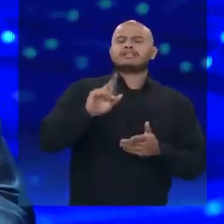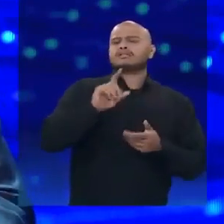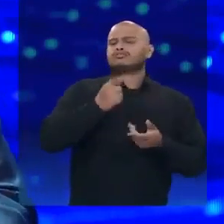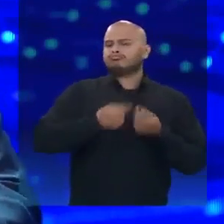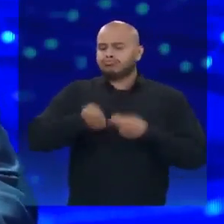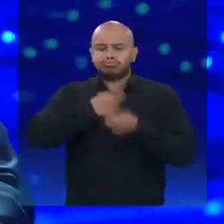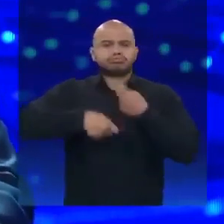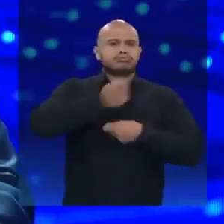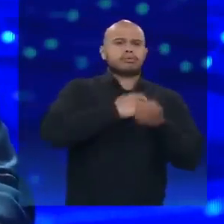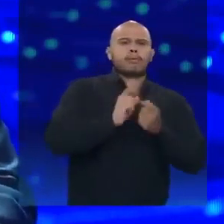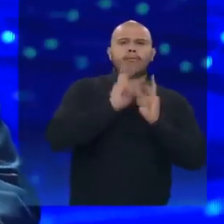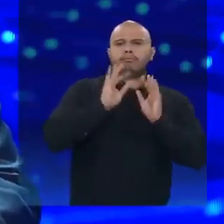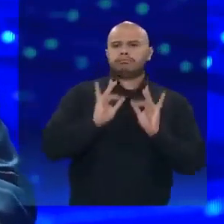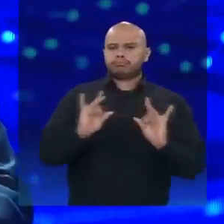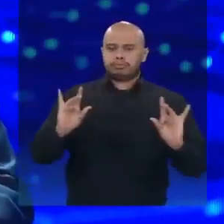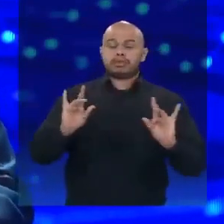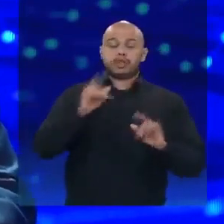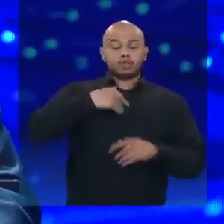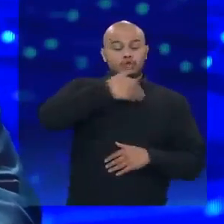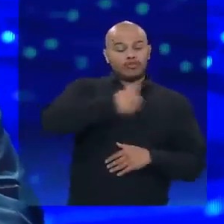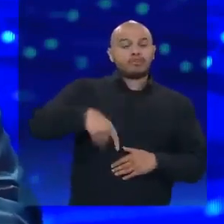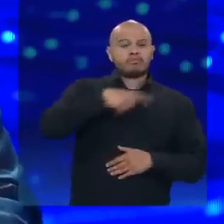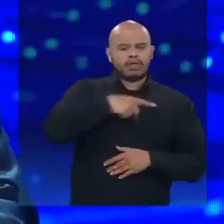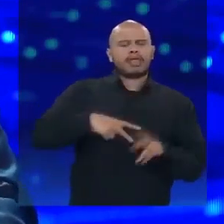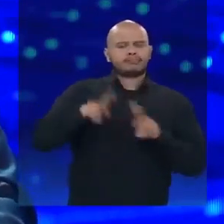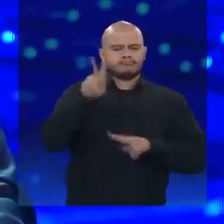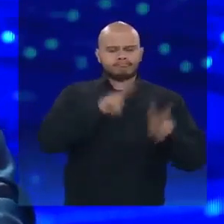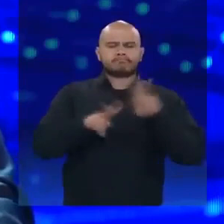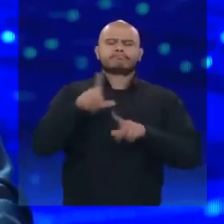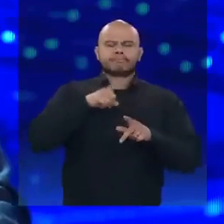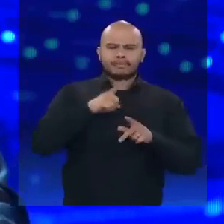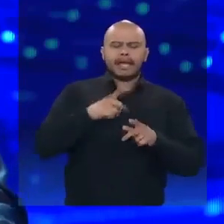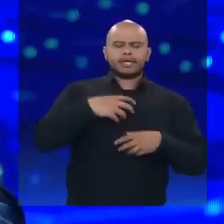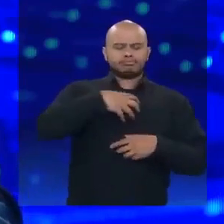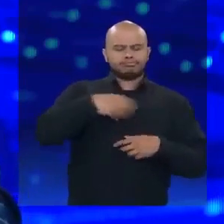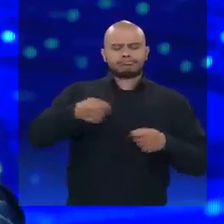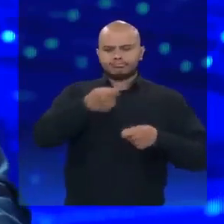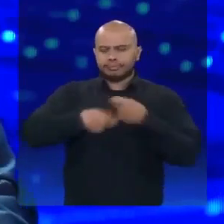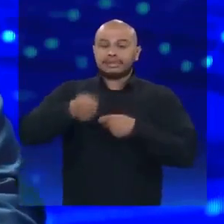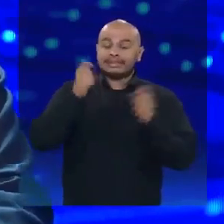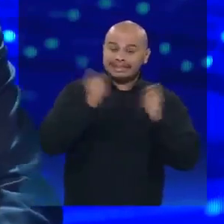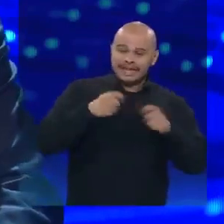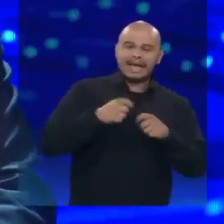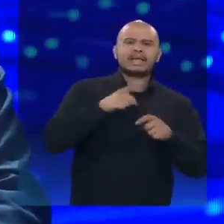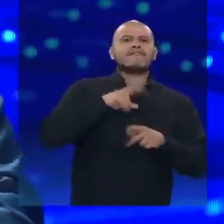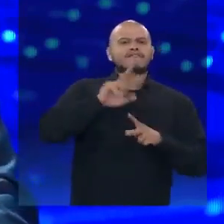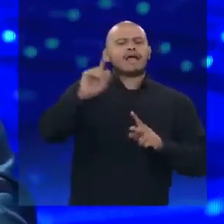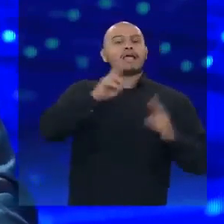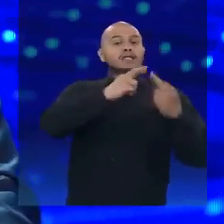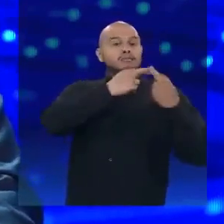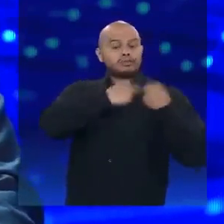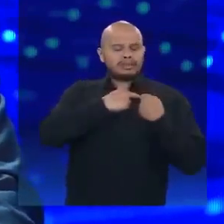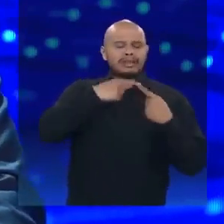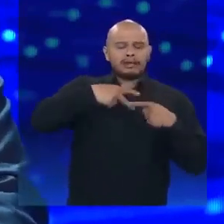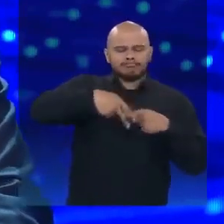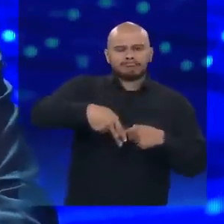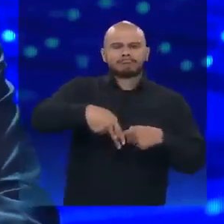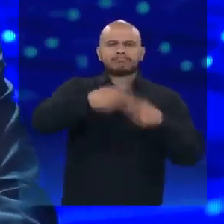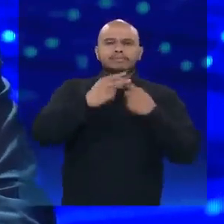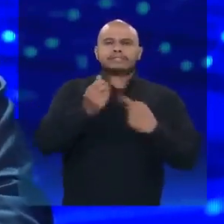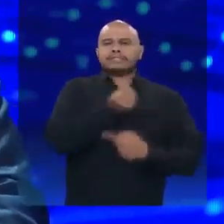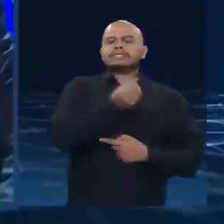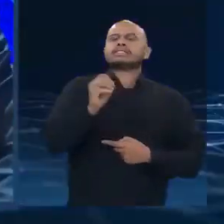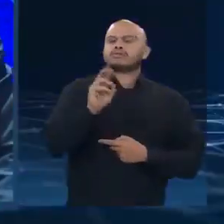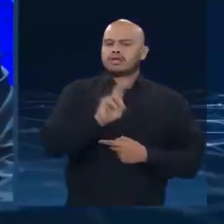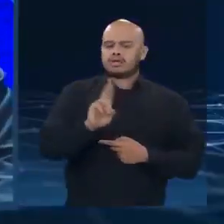governo tem esse olhar, tem recursos, tem meios e fará com responsabilidade essa manutenção dos R$